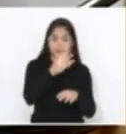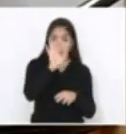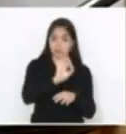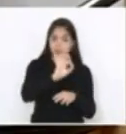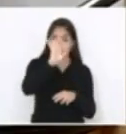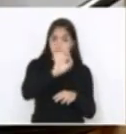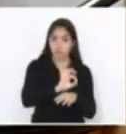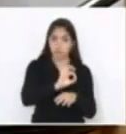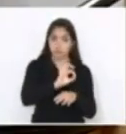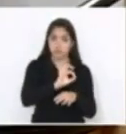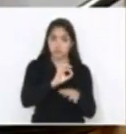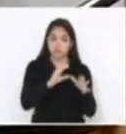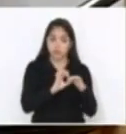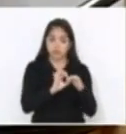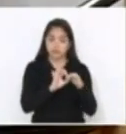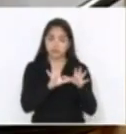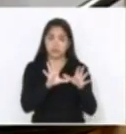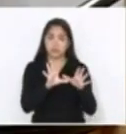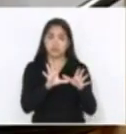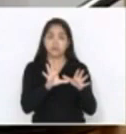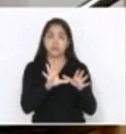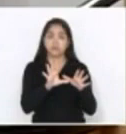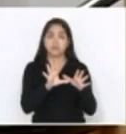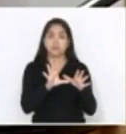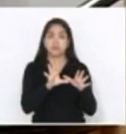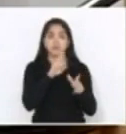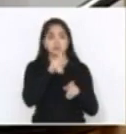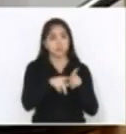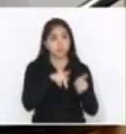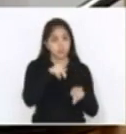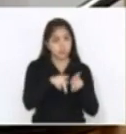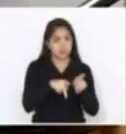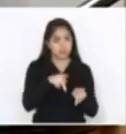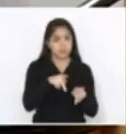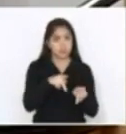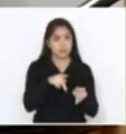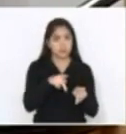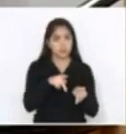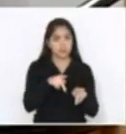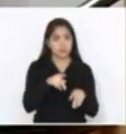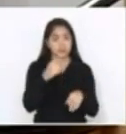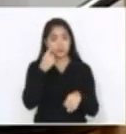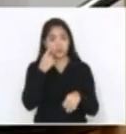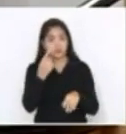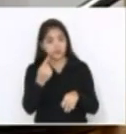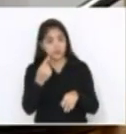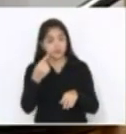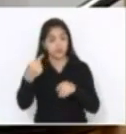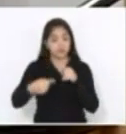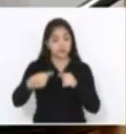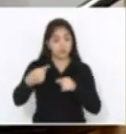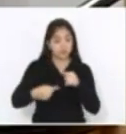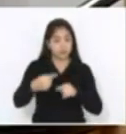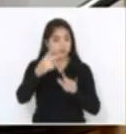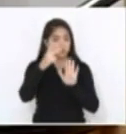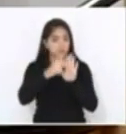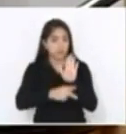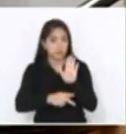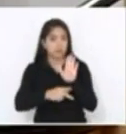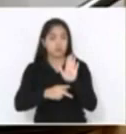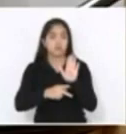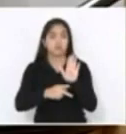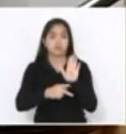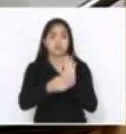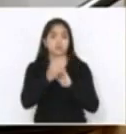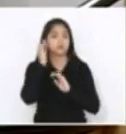a deliberação da população. E nós vamos ver depois, quando debatemos o projeto, deputado